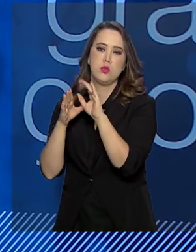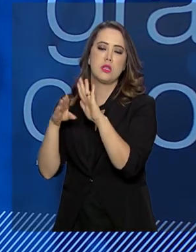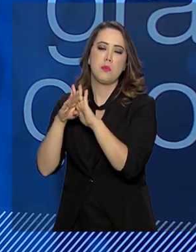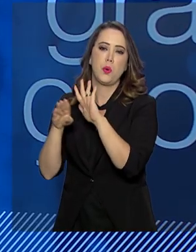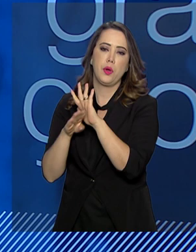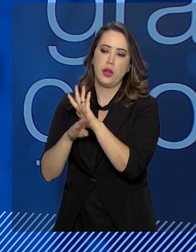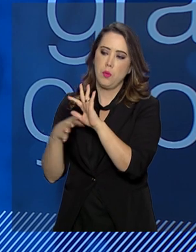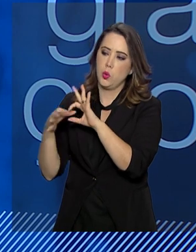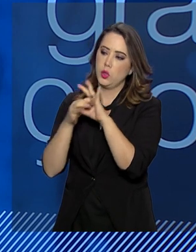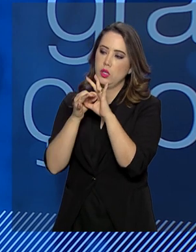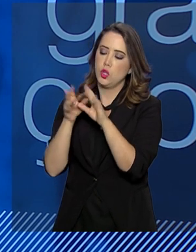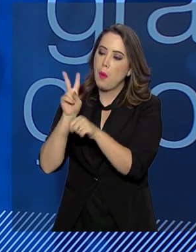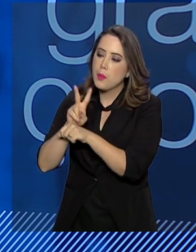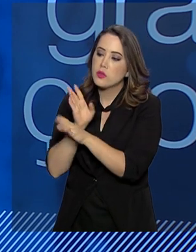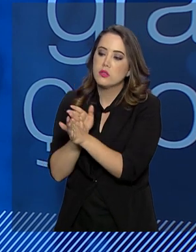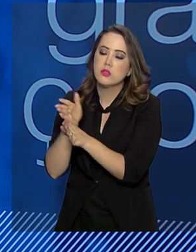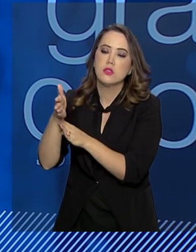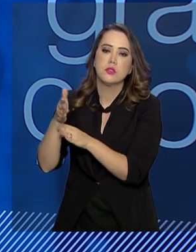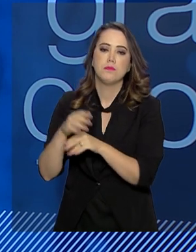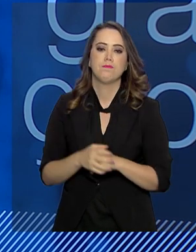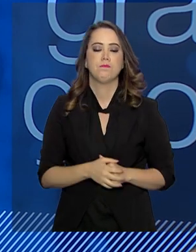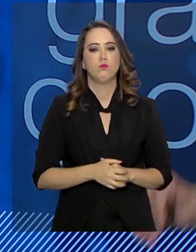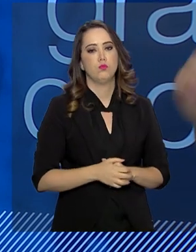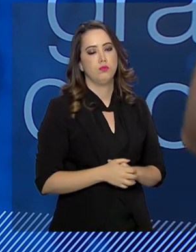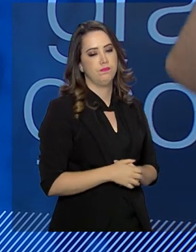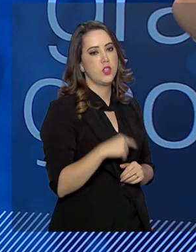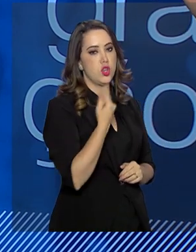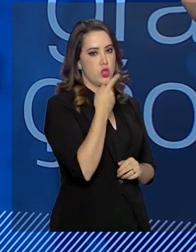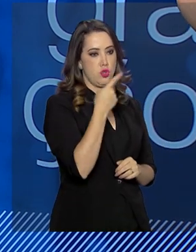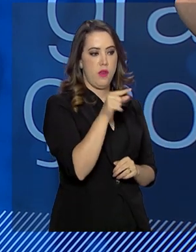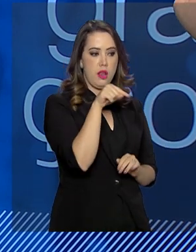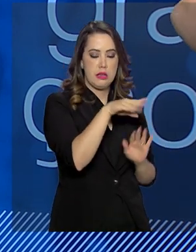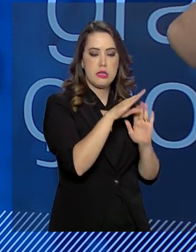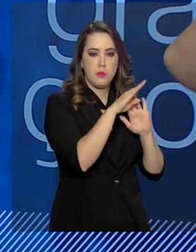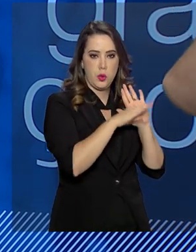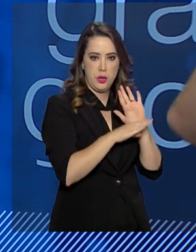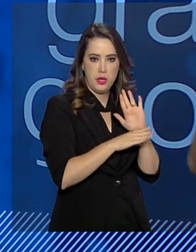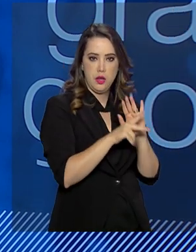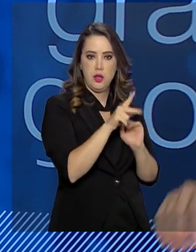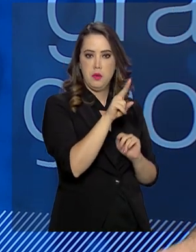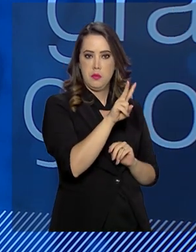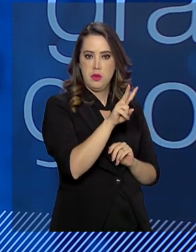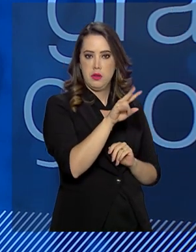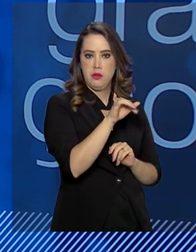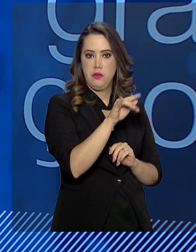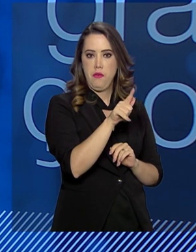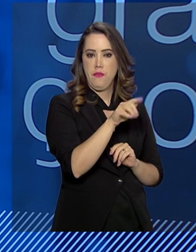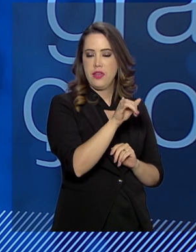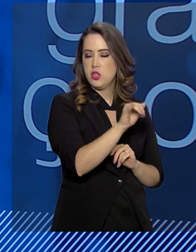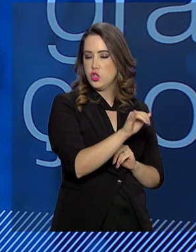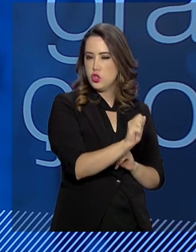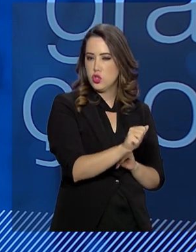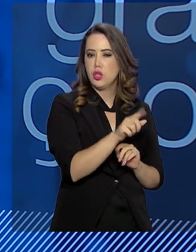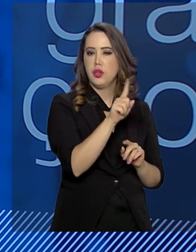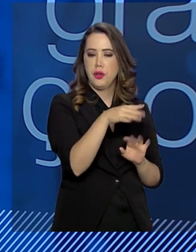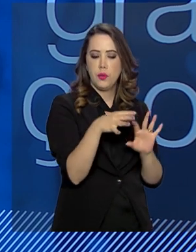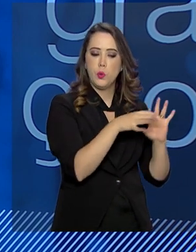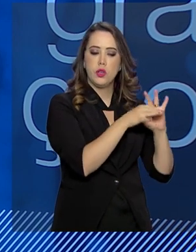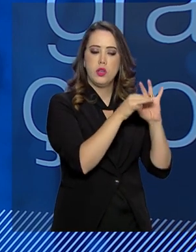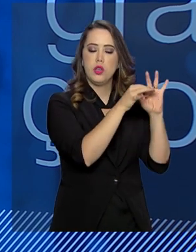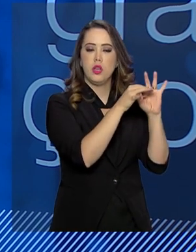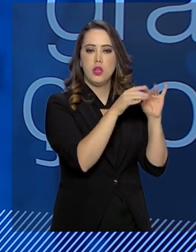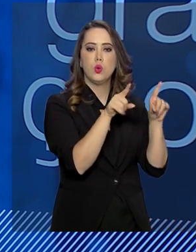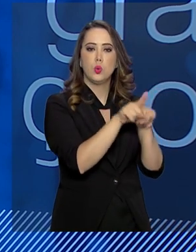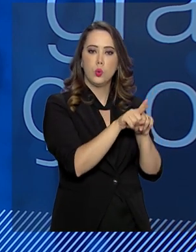costumamos dizer que o Vigia é um braço operacional do PIPIF. É uma maneira fácil de se entender como o